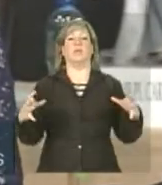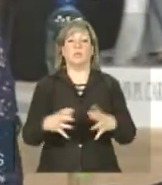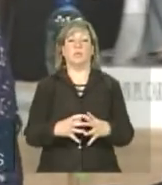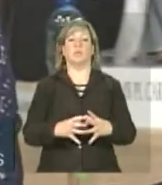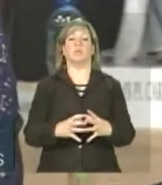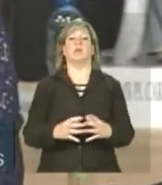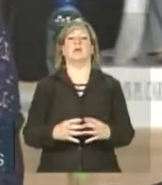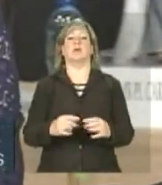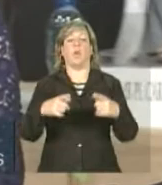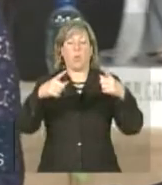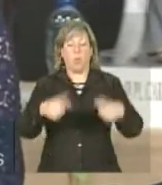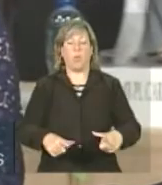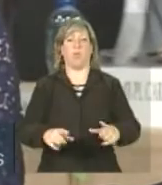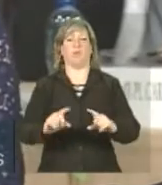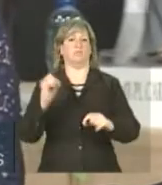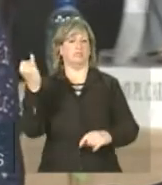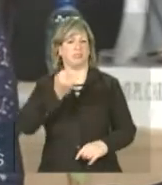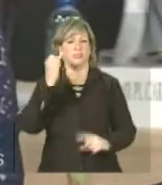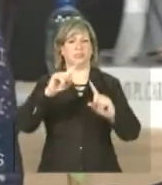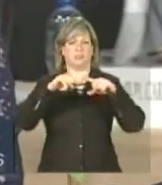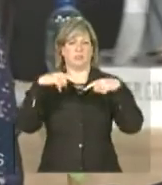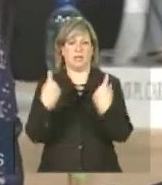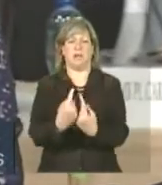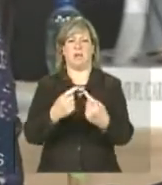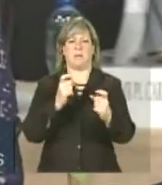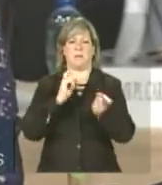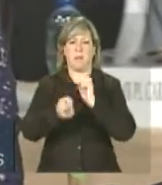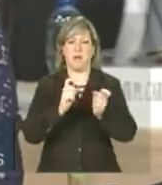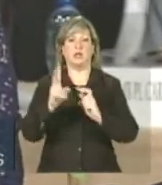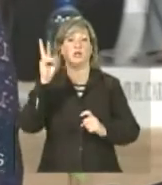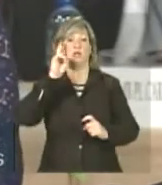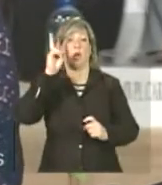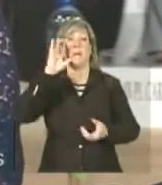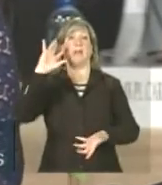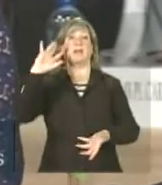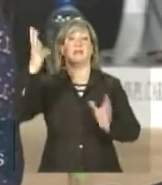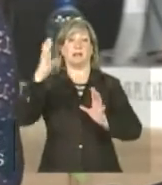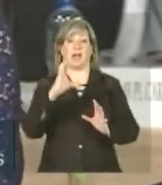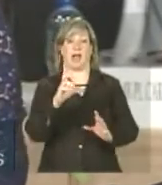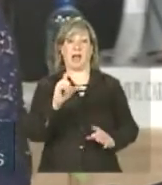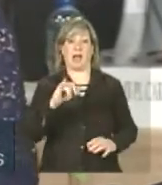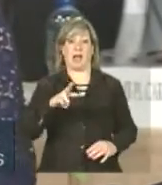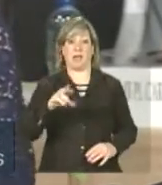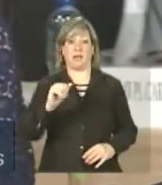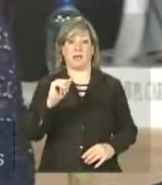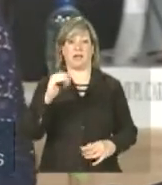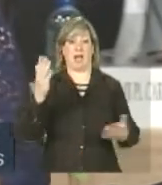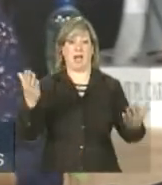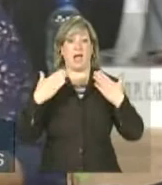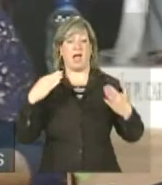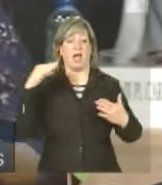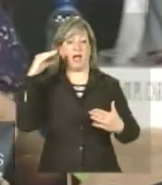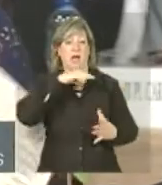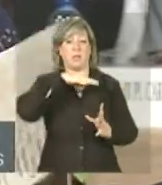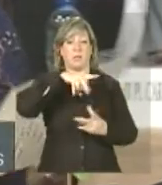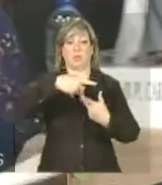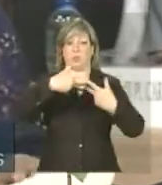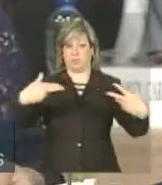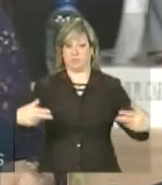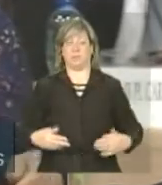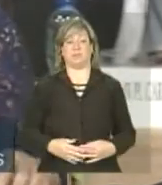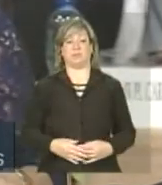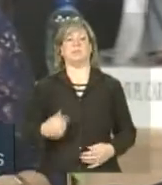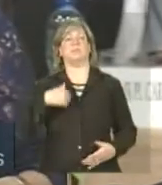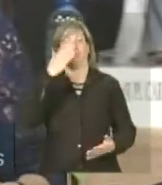sedes de importantes reuniões sobre o clima. E acredito que o IBAS,